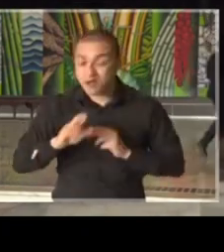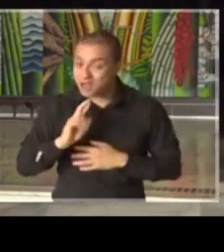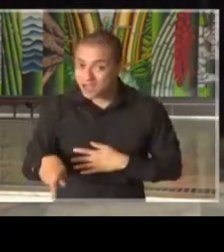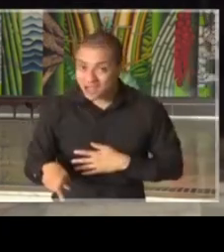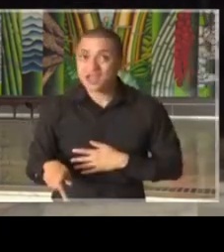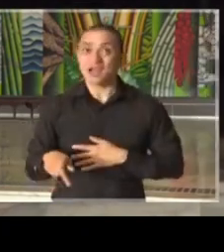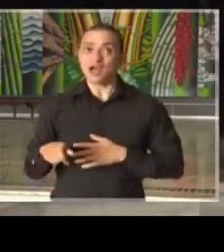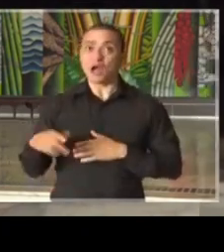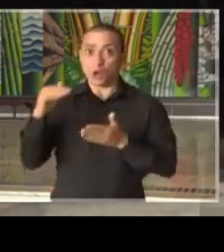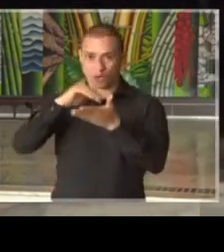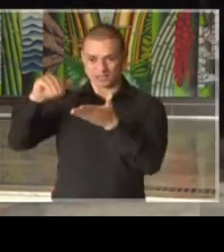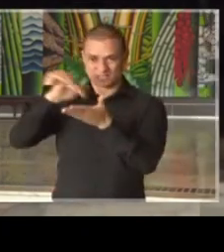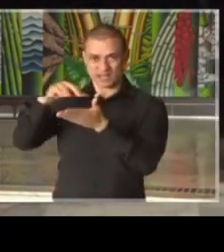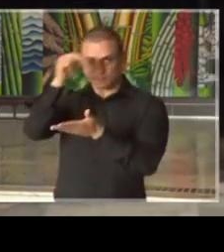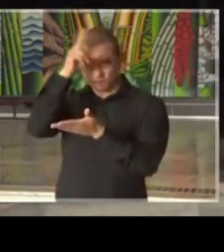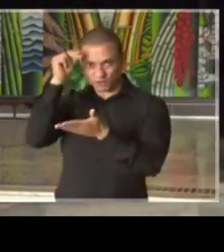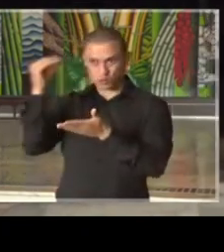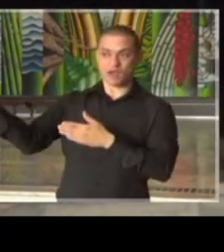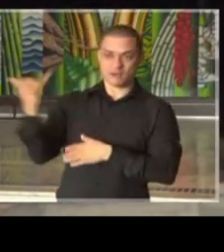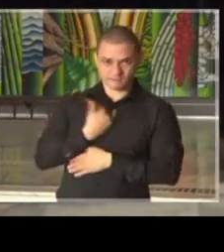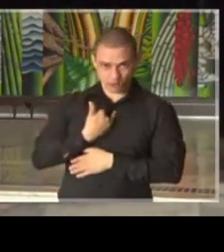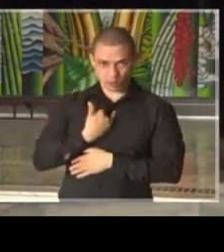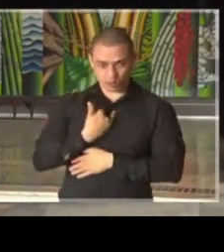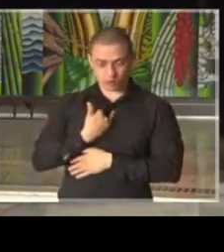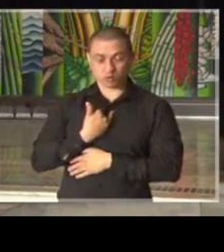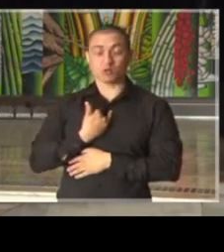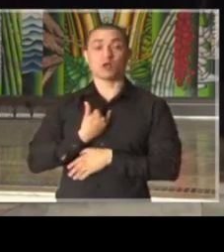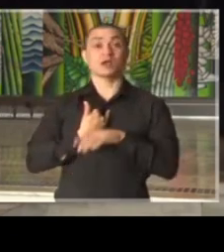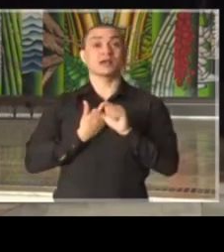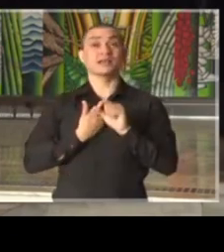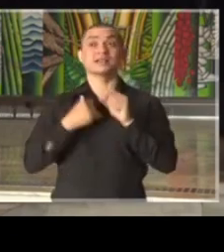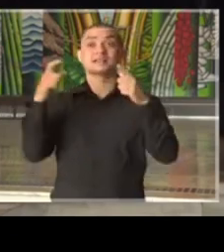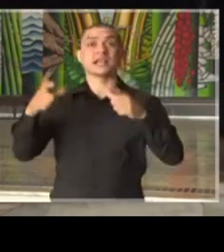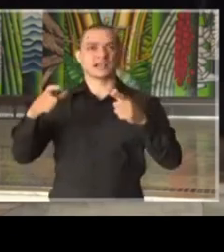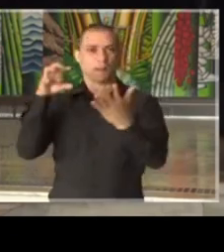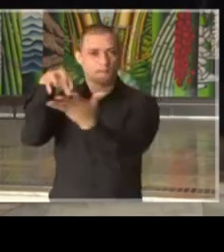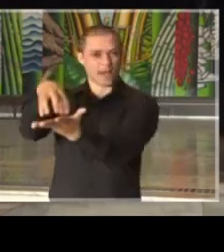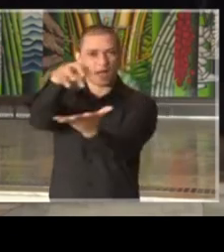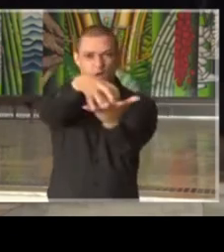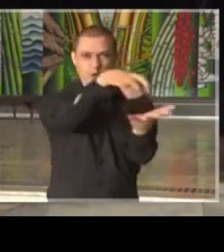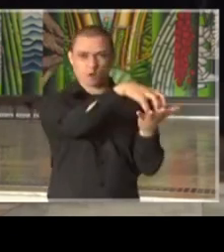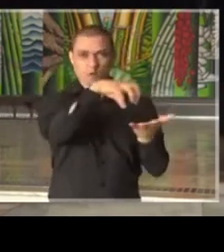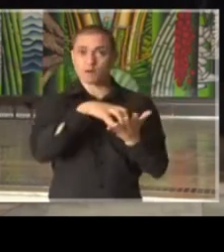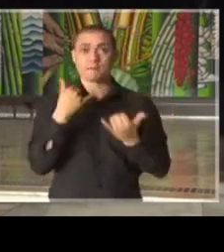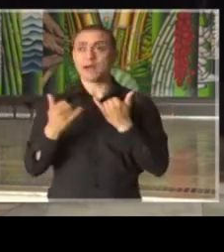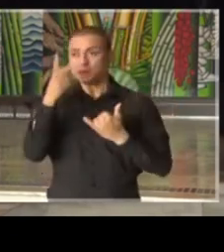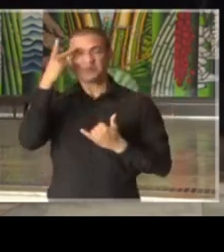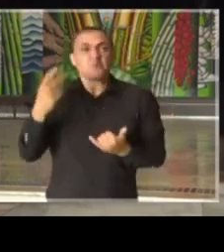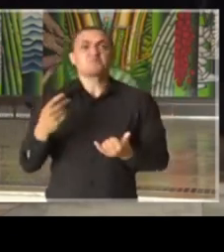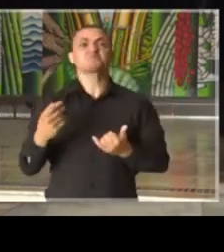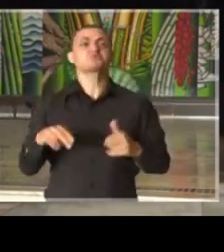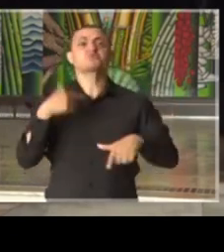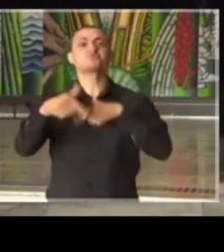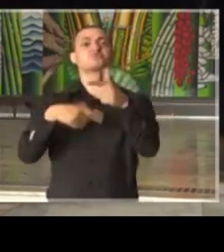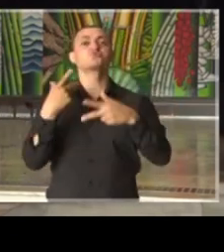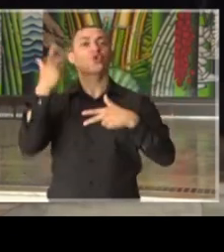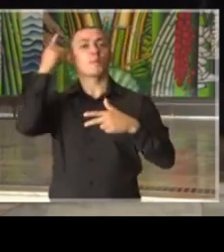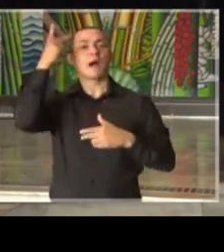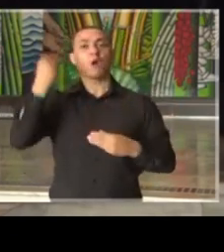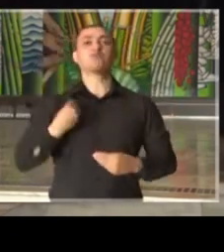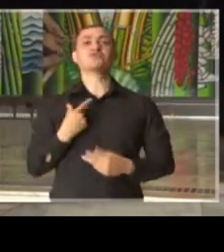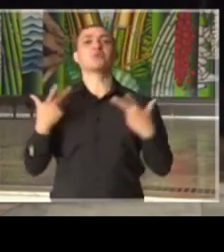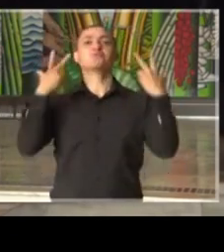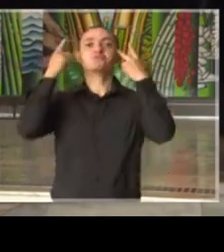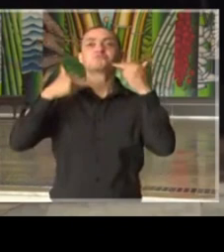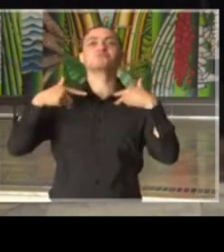secretário da Saúde Municipal, conversamos ontem à noite e hoje, que tem bairros que parece que o dia a dia não mudou. Isto é